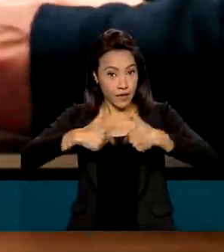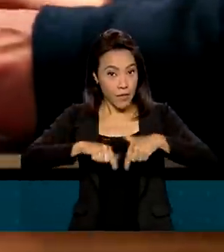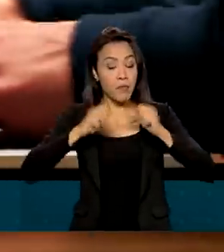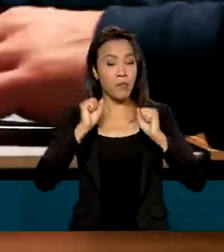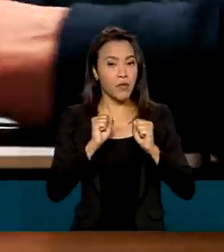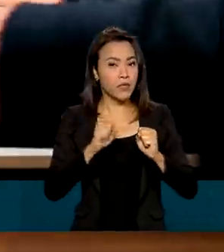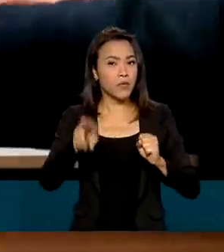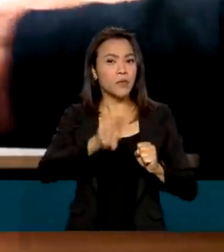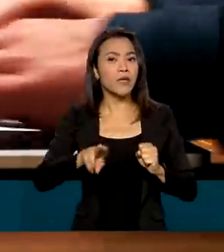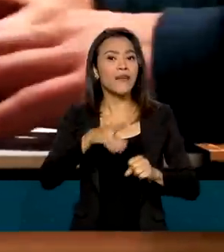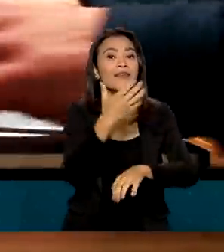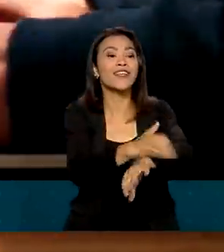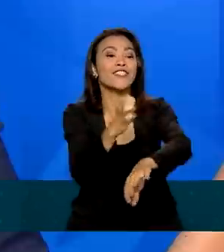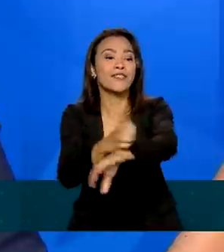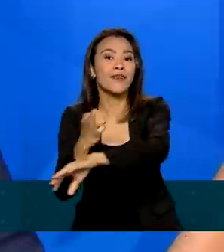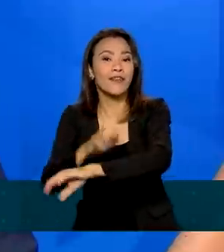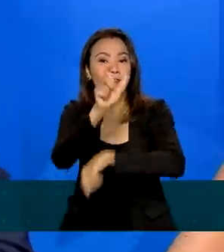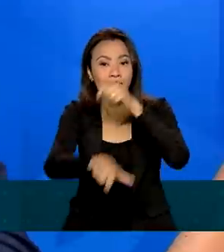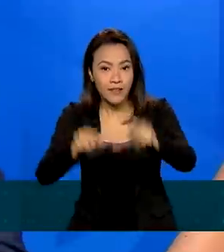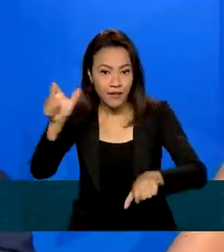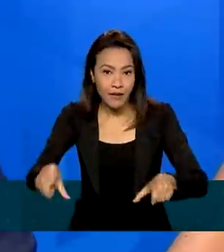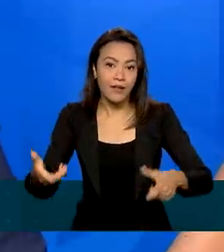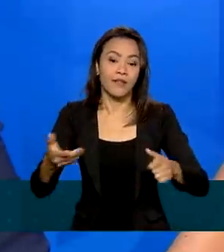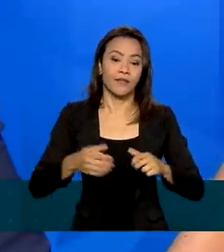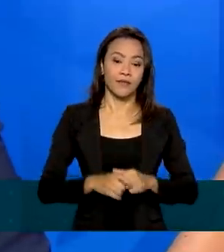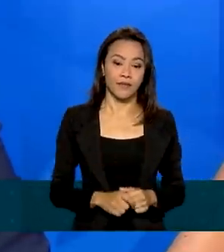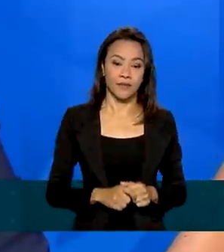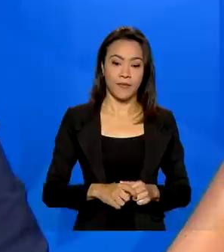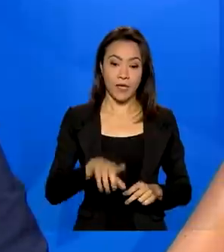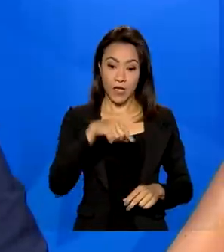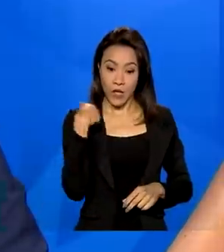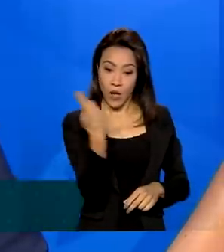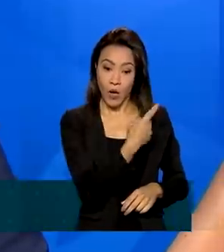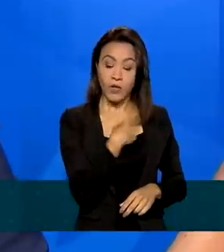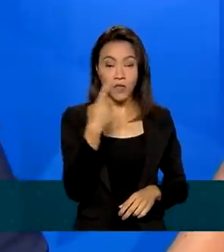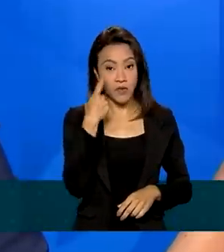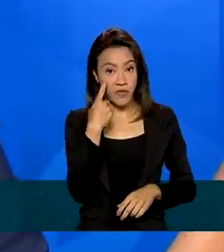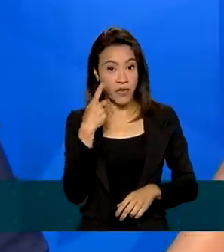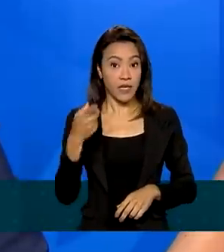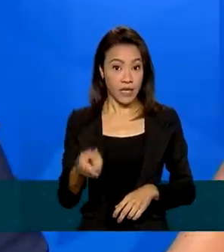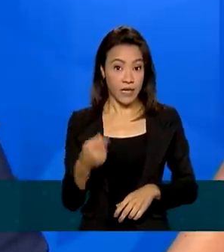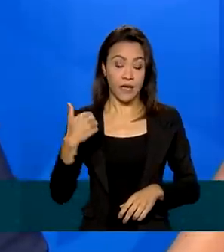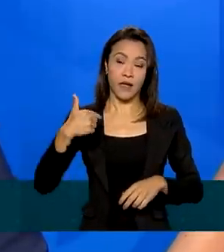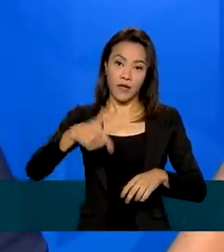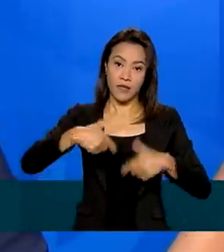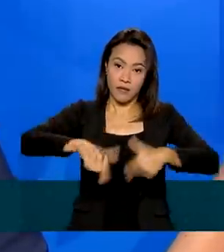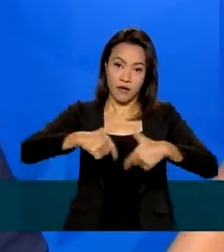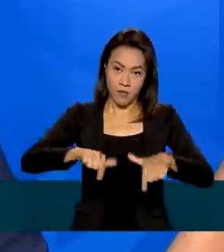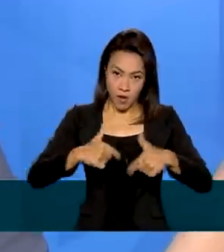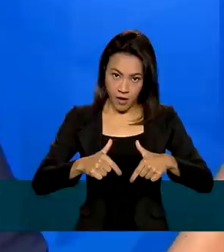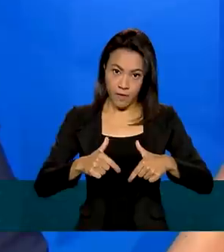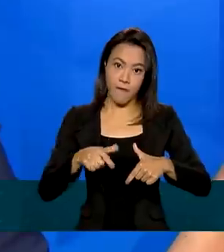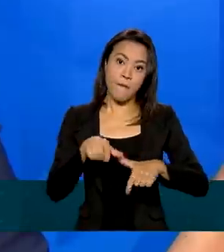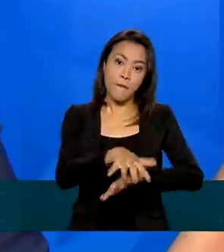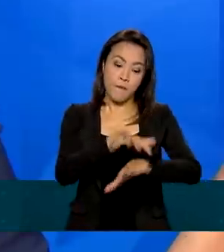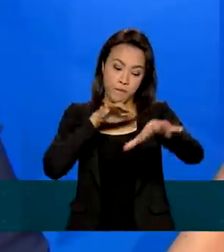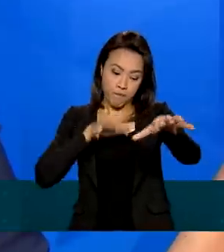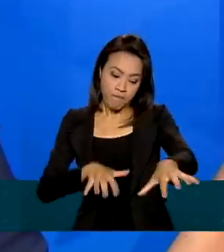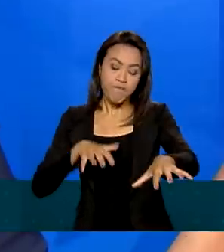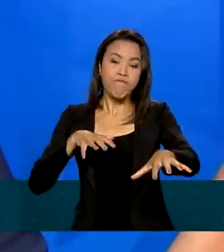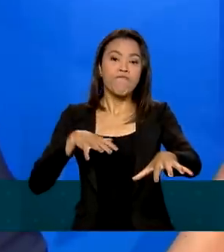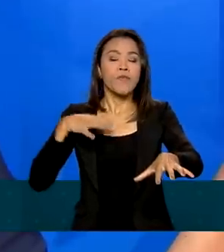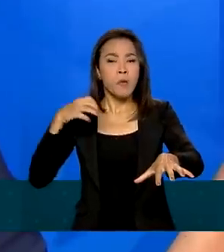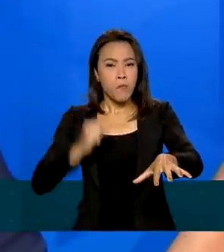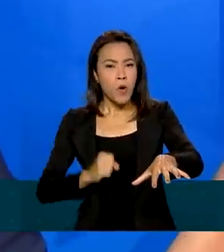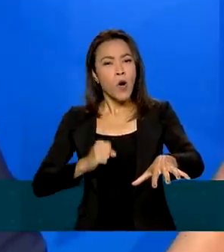a aprendizes e estagiários. A gente está prevendo que a atividade de teletrabalho possa ser utilizada, mesmo com alguma